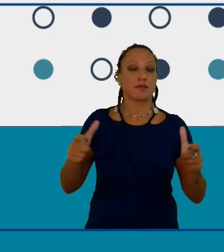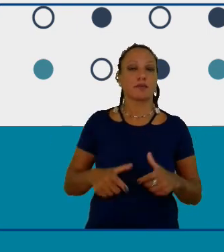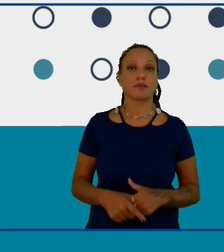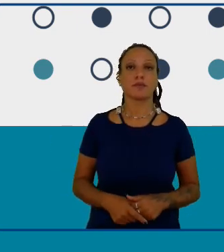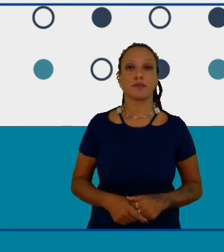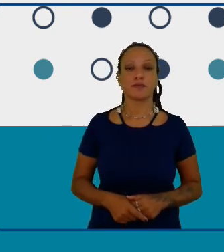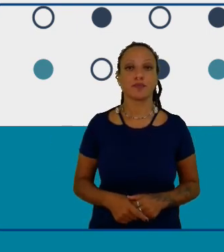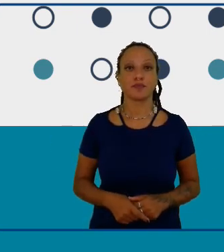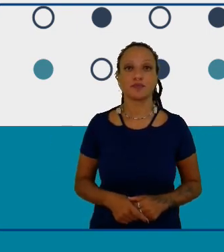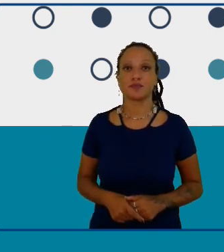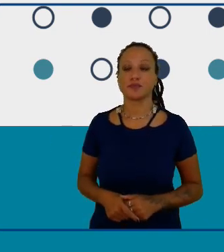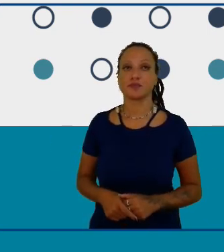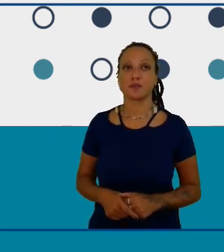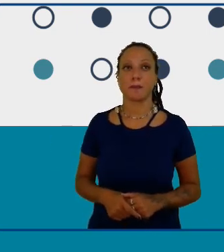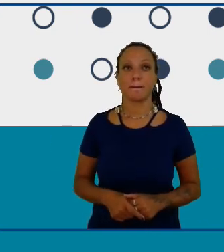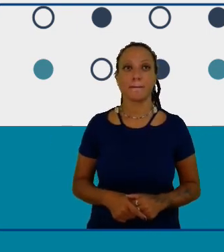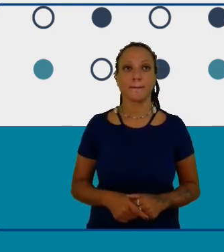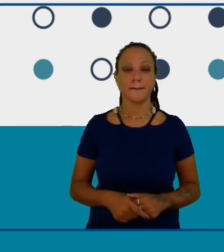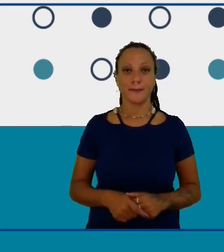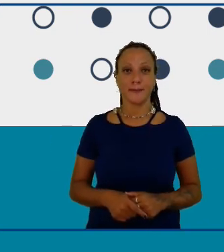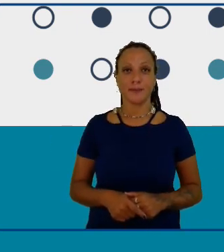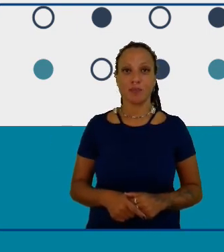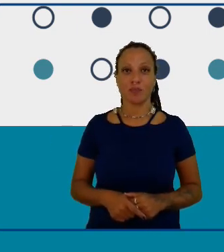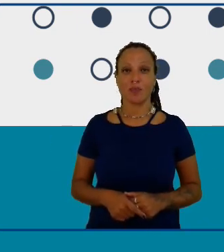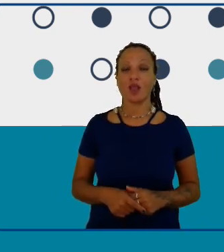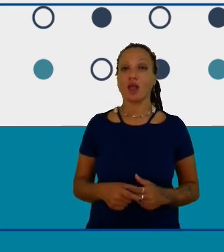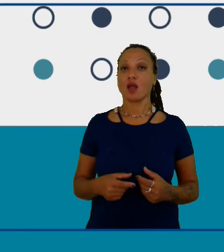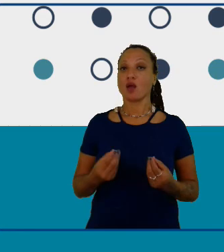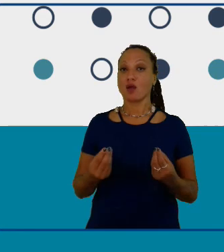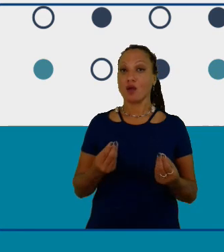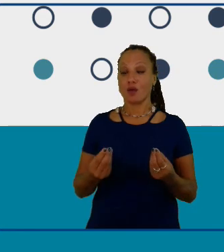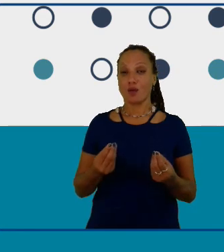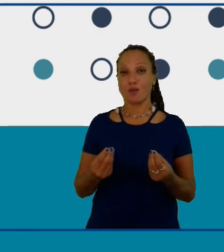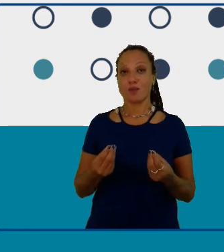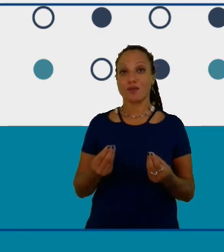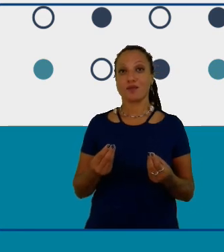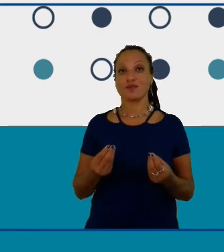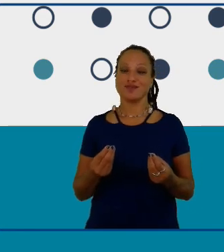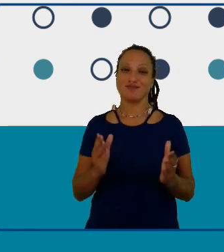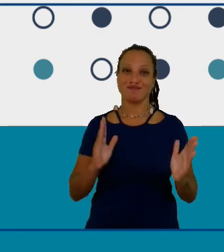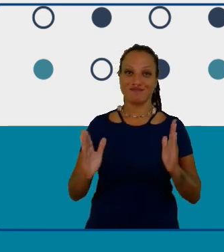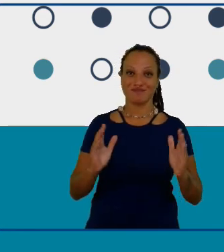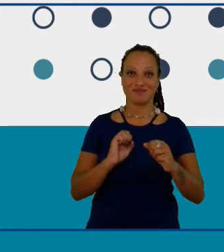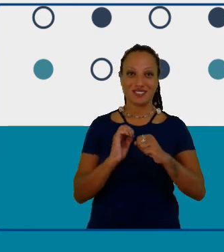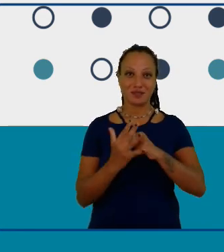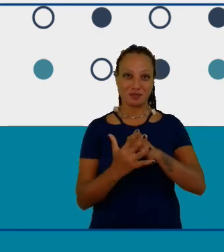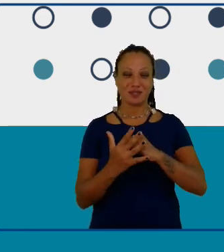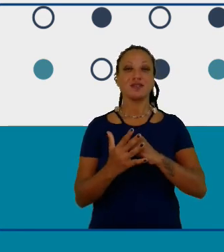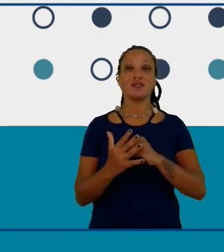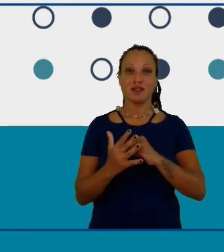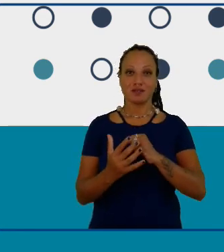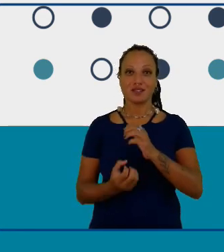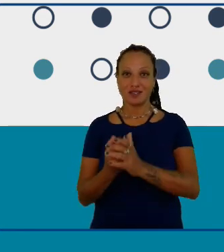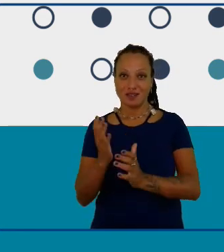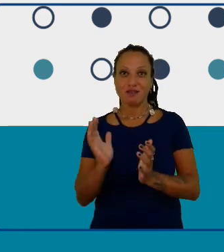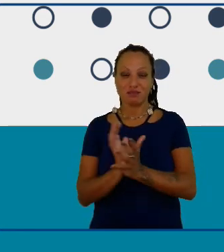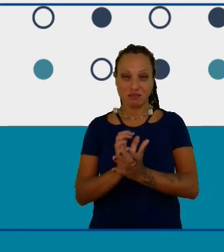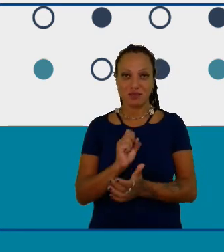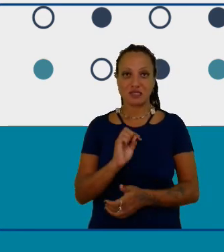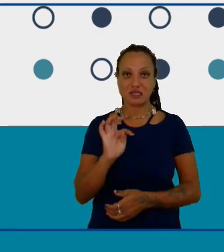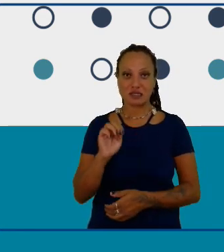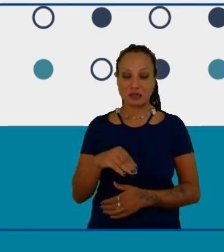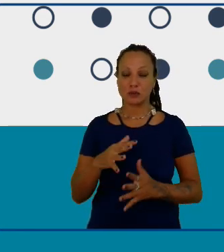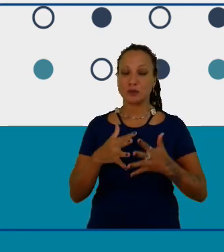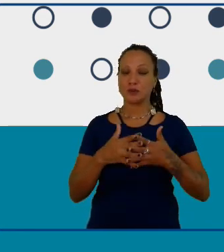relação ao estabelecimento de clubes no período pandêmico sim é muito complexo a gente